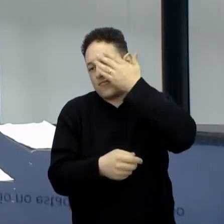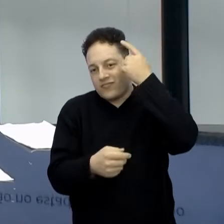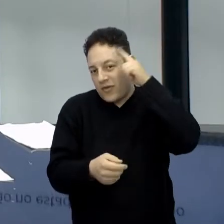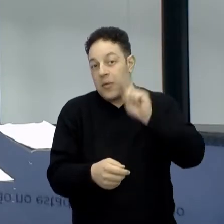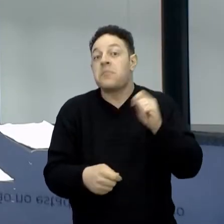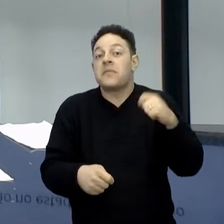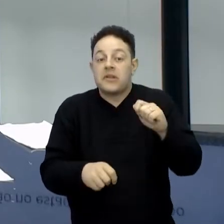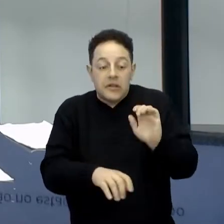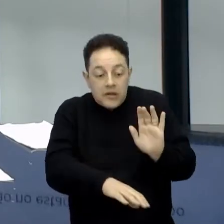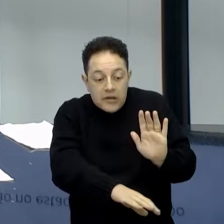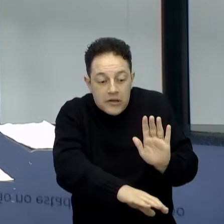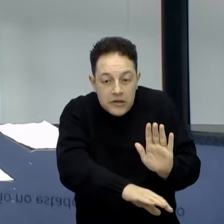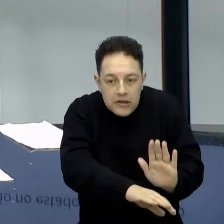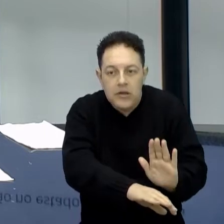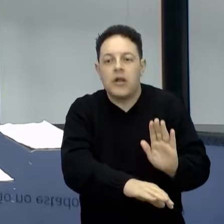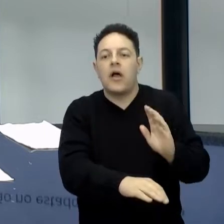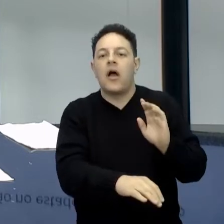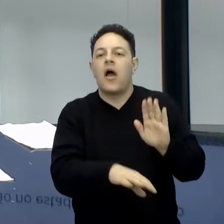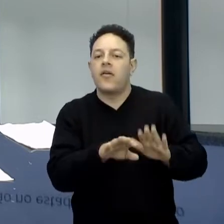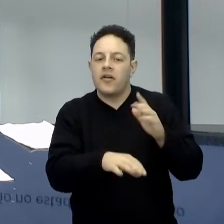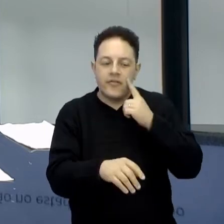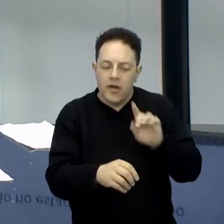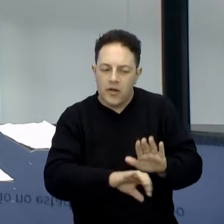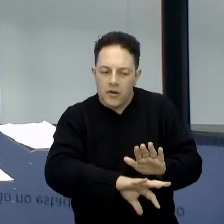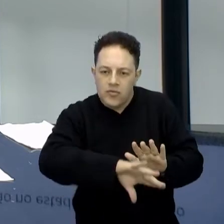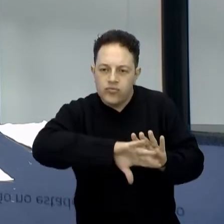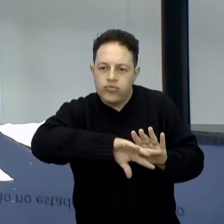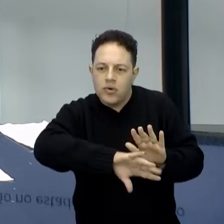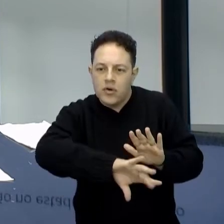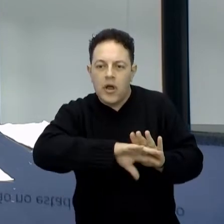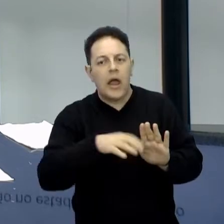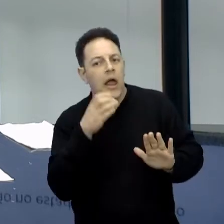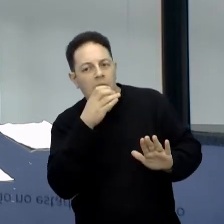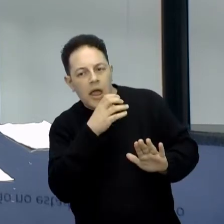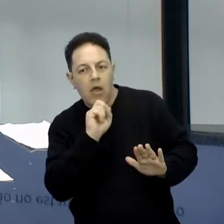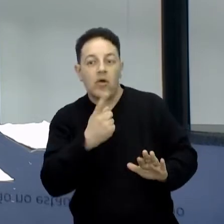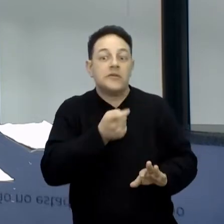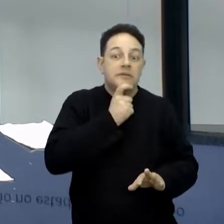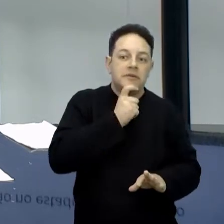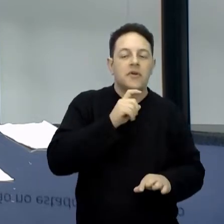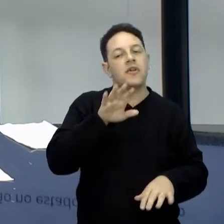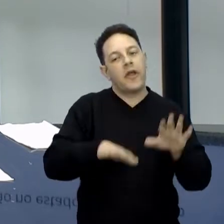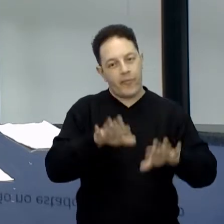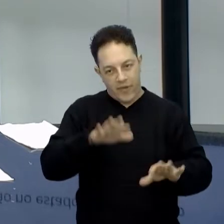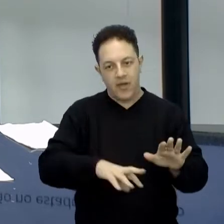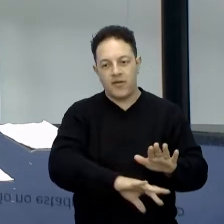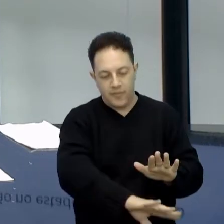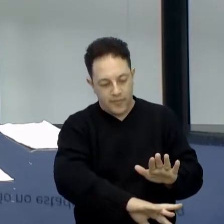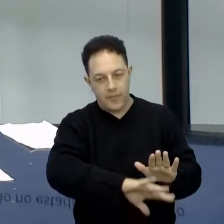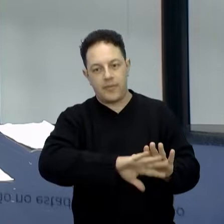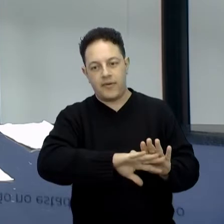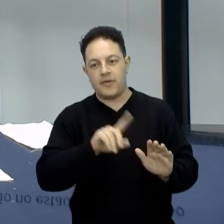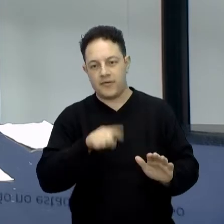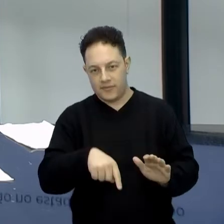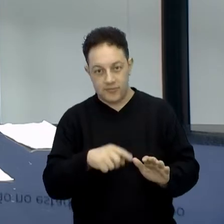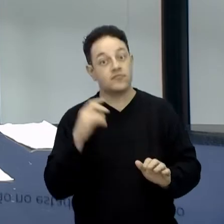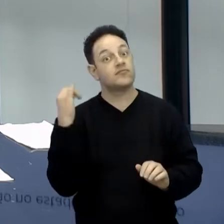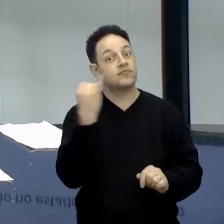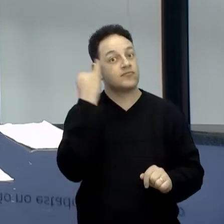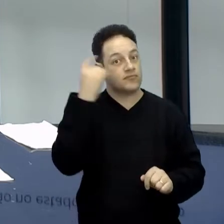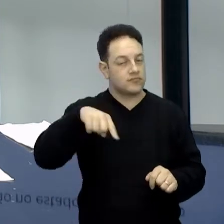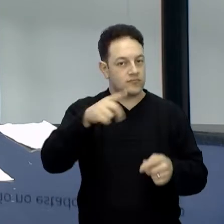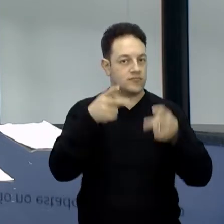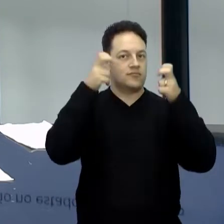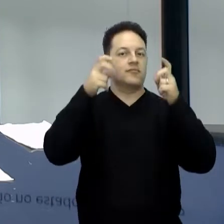contato e tem que passar essa energia, ela tem que sair de um corpo e ir para o outro. Então, essa é uma propriedade importante